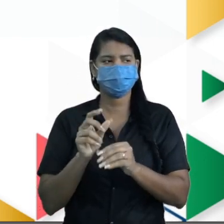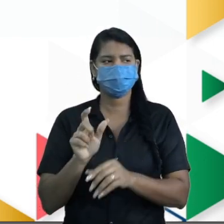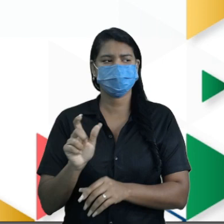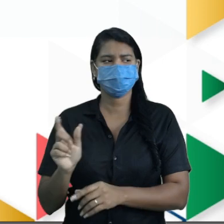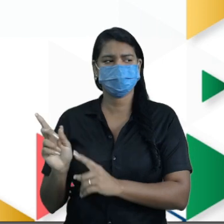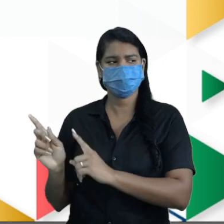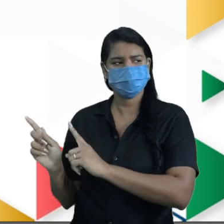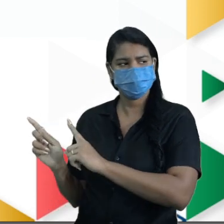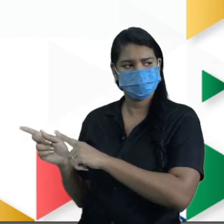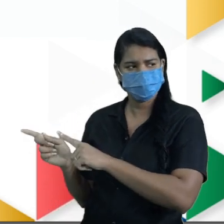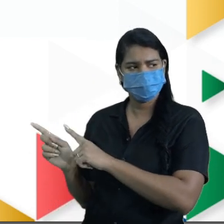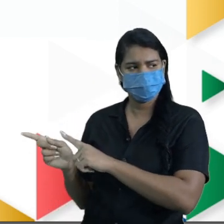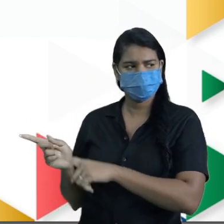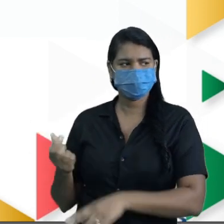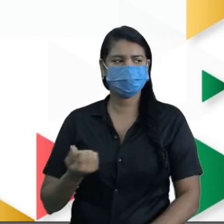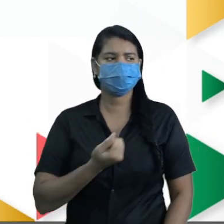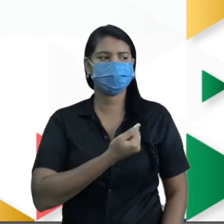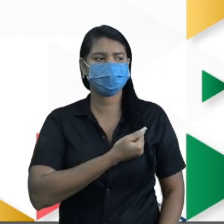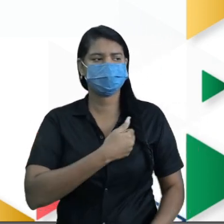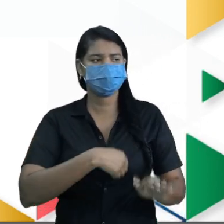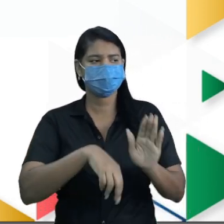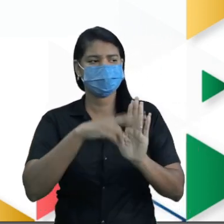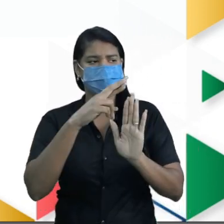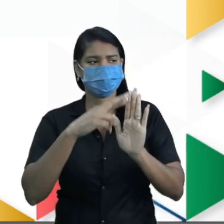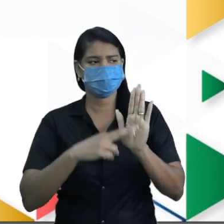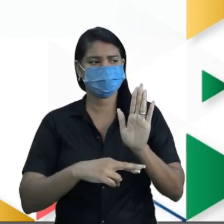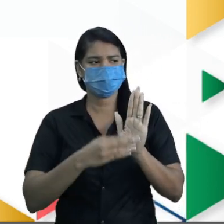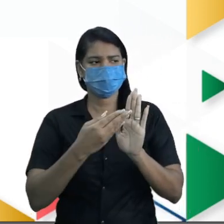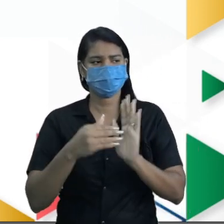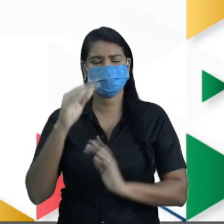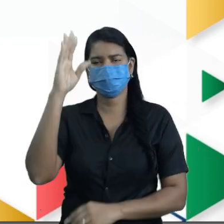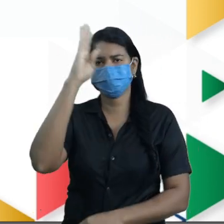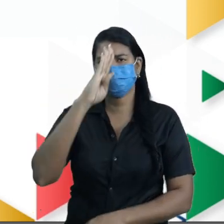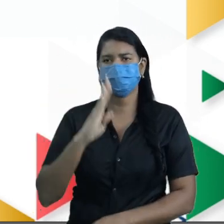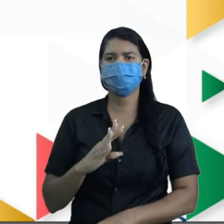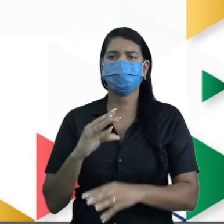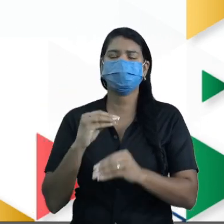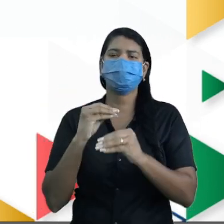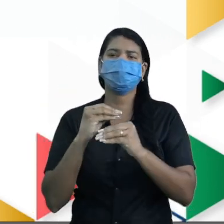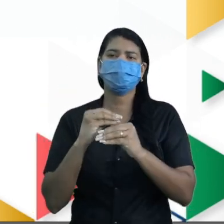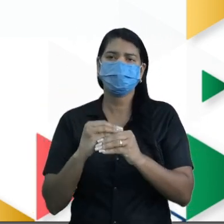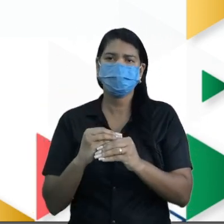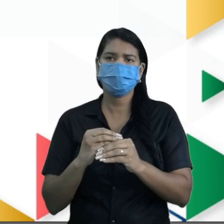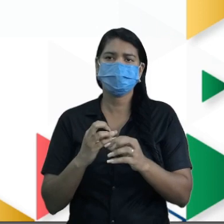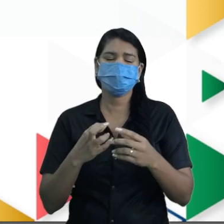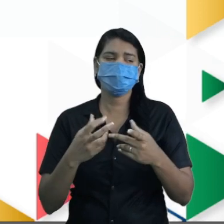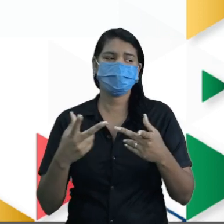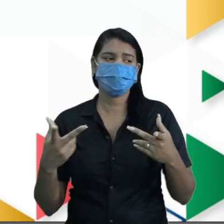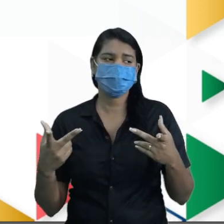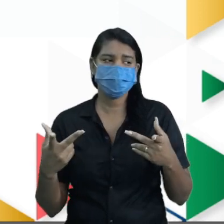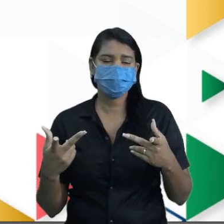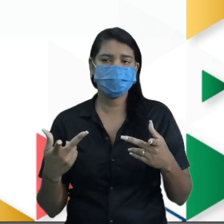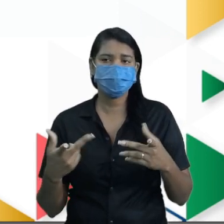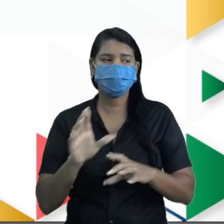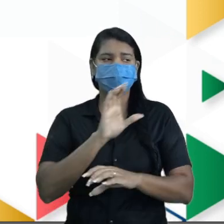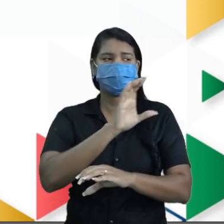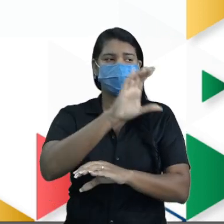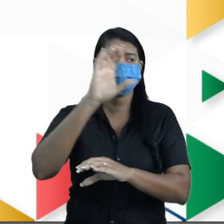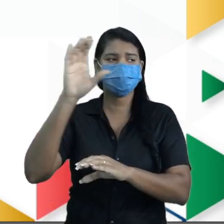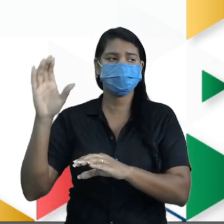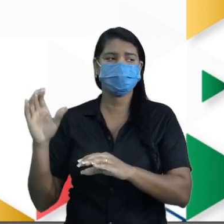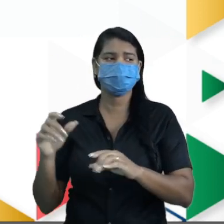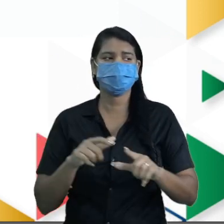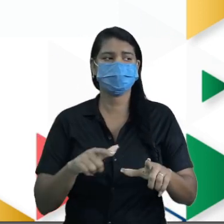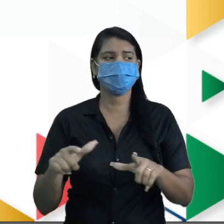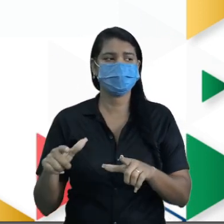você vai estar fazendo a relação. E aí Brasil está em relação a outros lugares ou